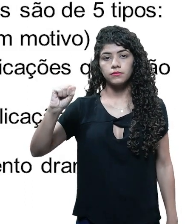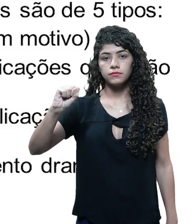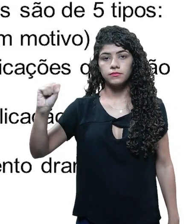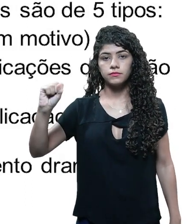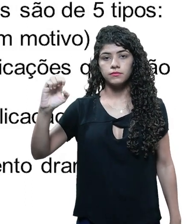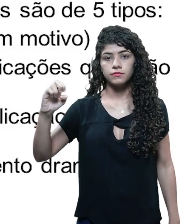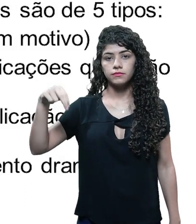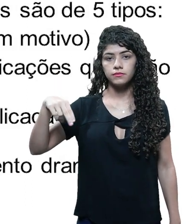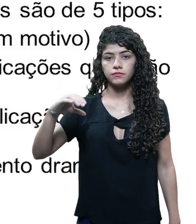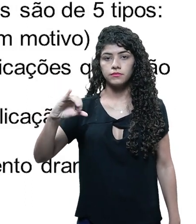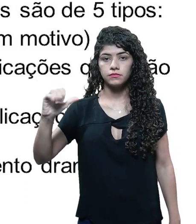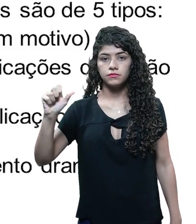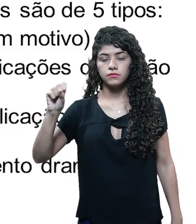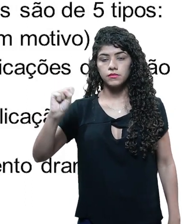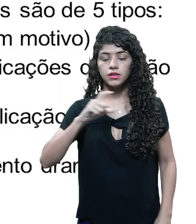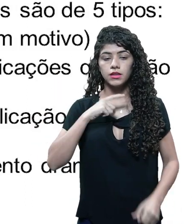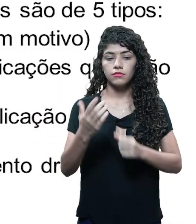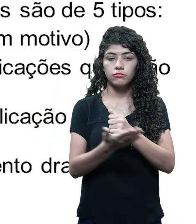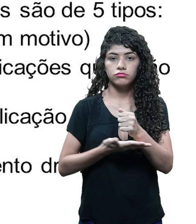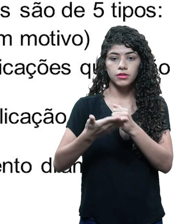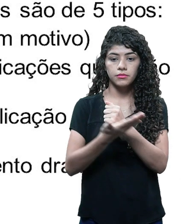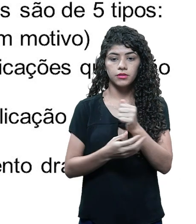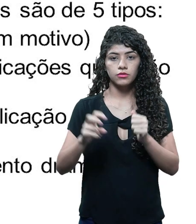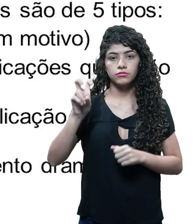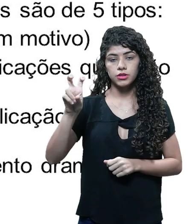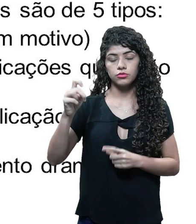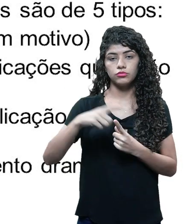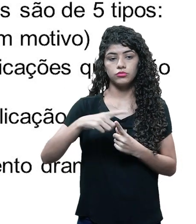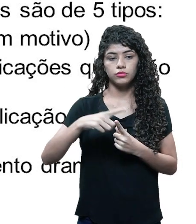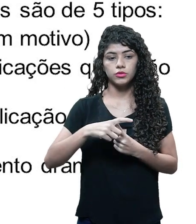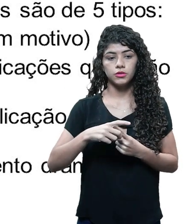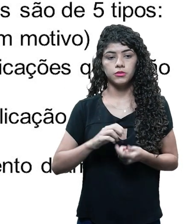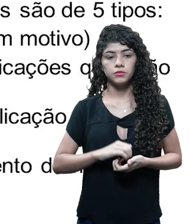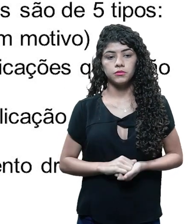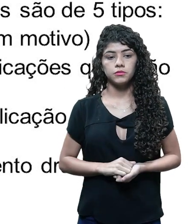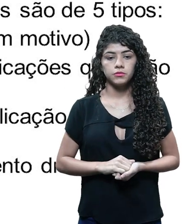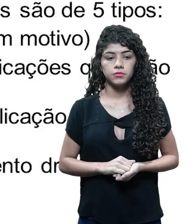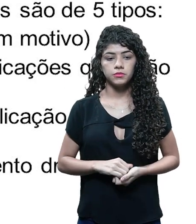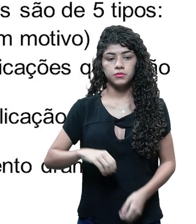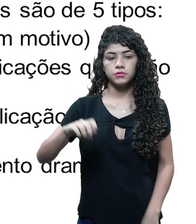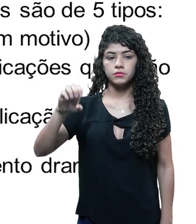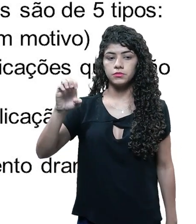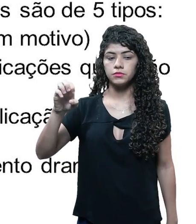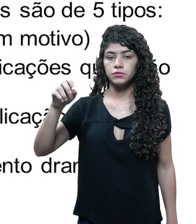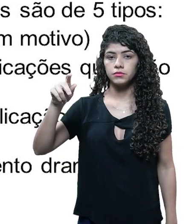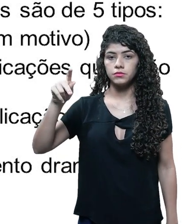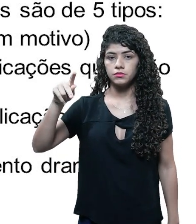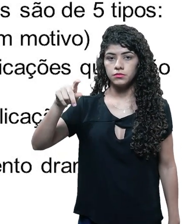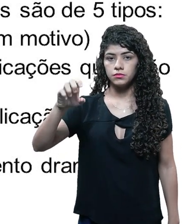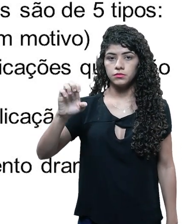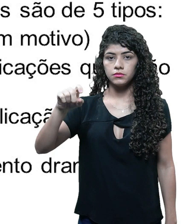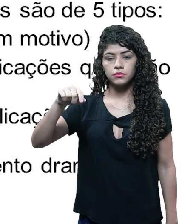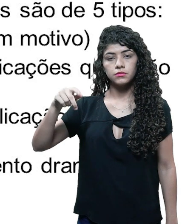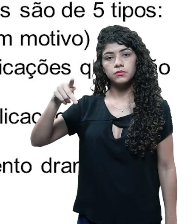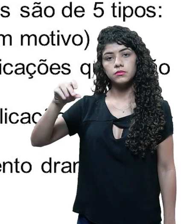são as que contêm o fundamento e elas são de cinco tipos. Cenas de exposição, que são as